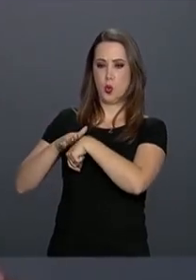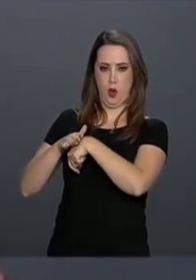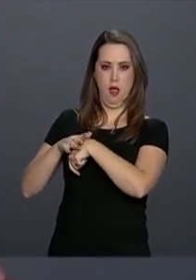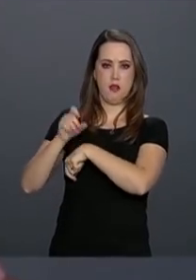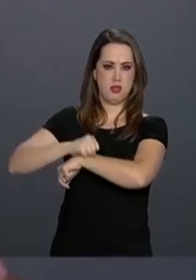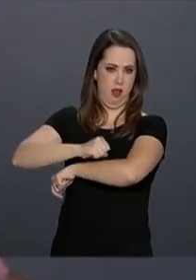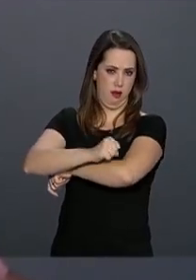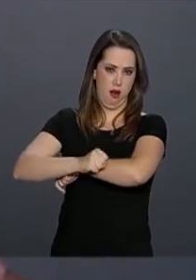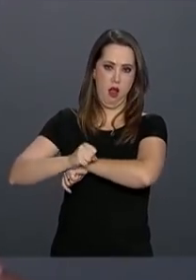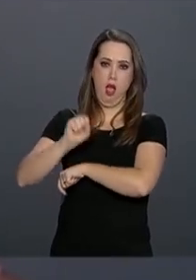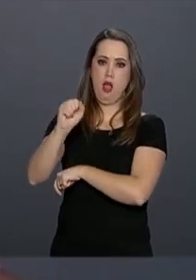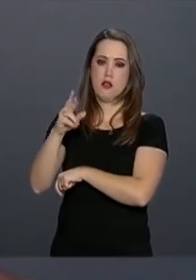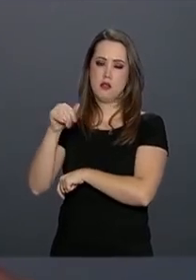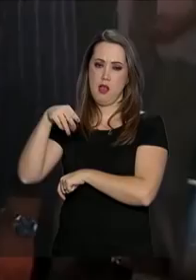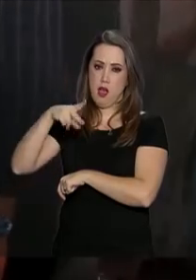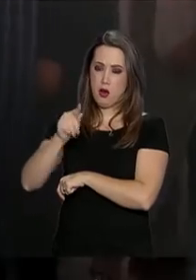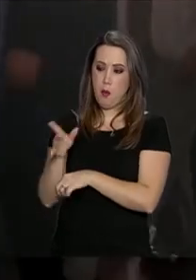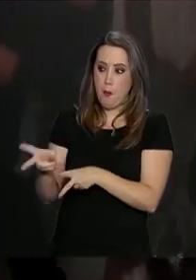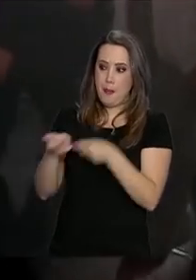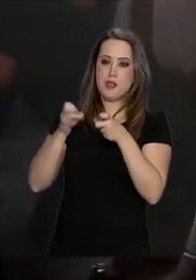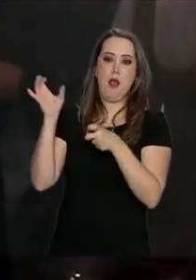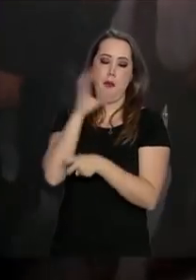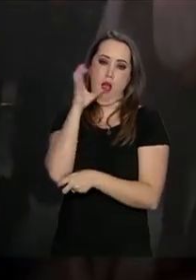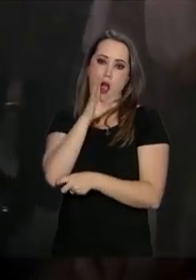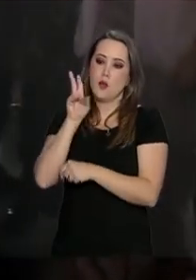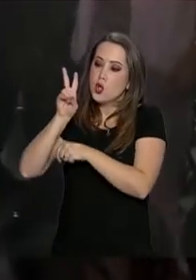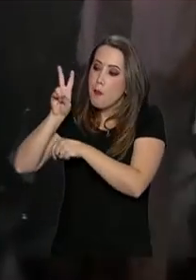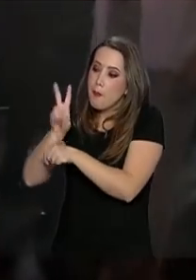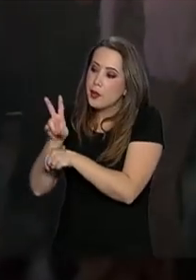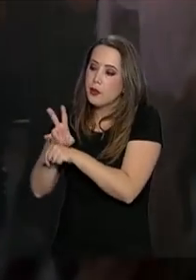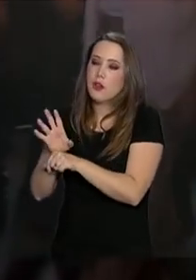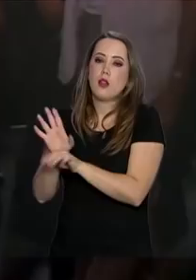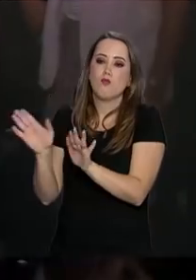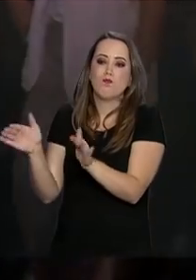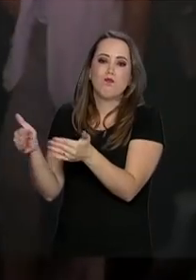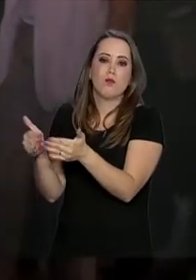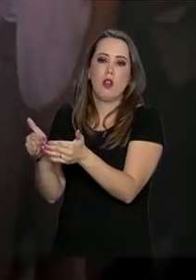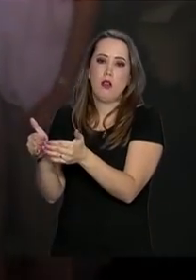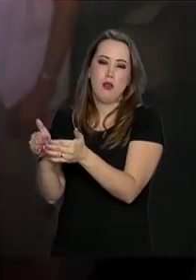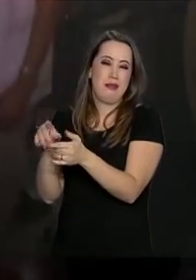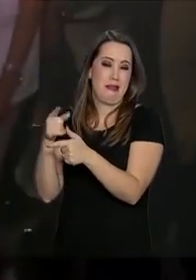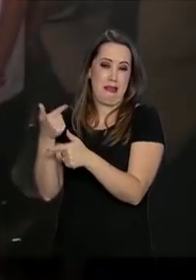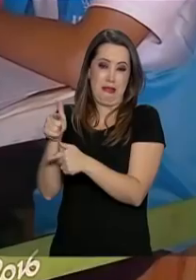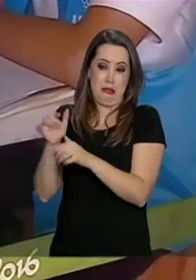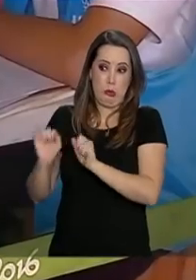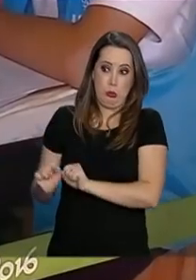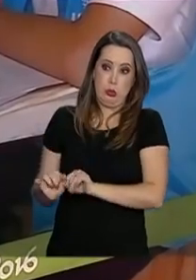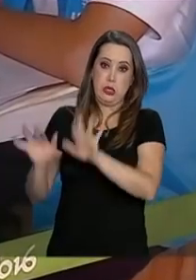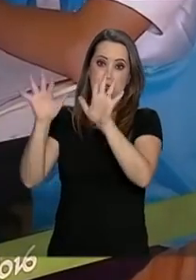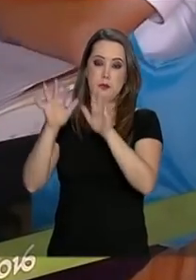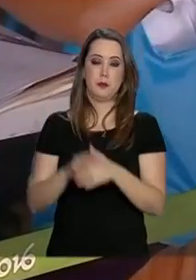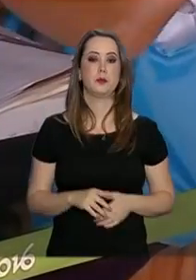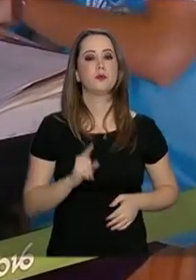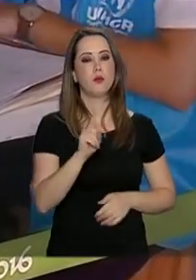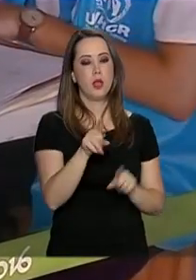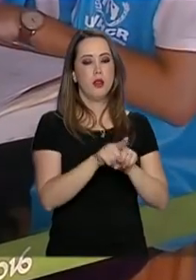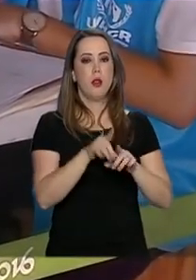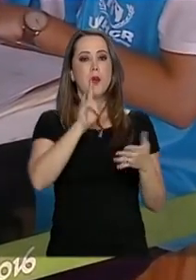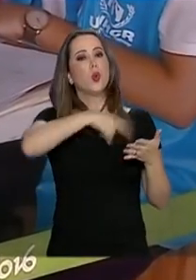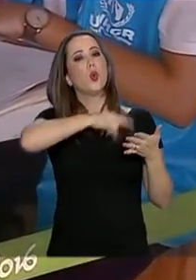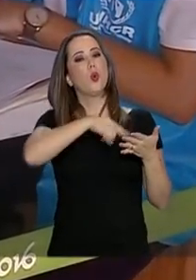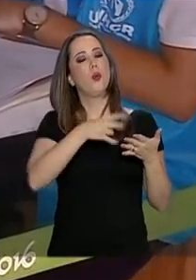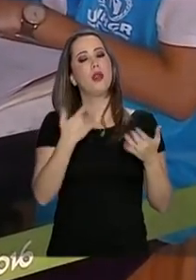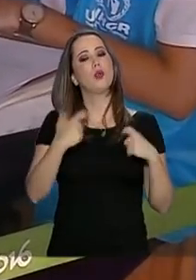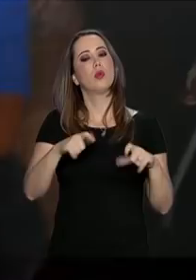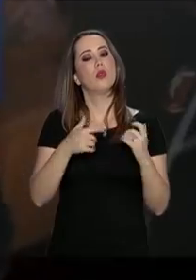detectado e faz seu isolamento. Os ministros conheceram também o posto para identificação, onde os venezuelanos tiram os